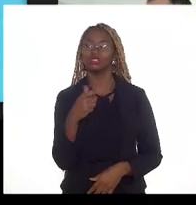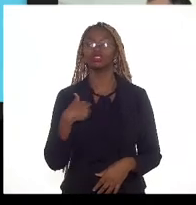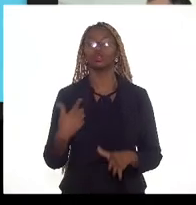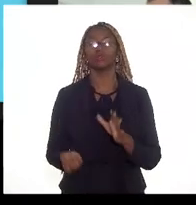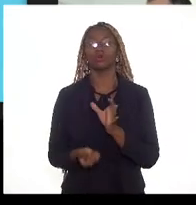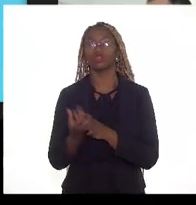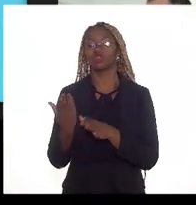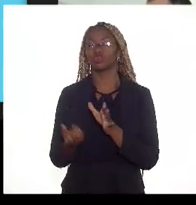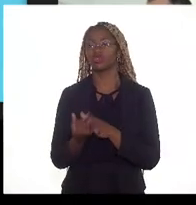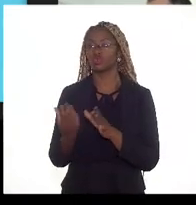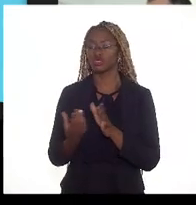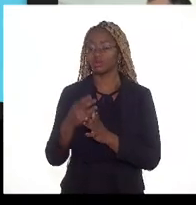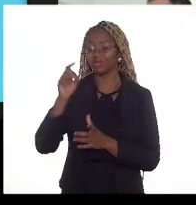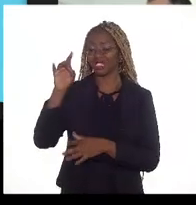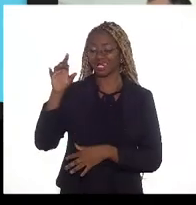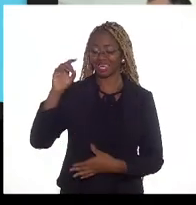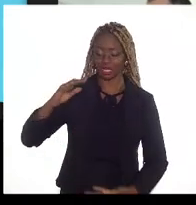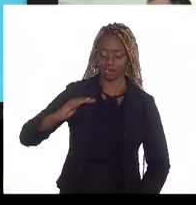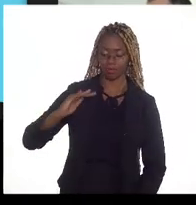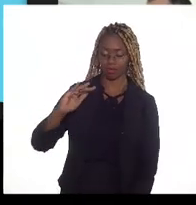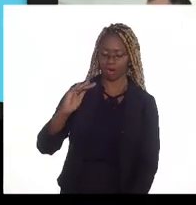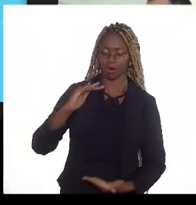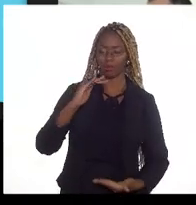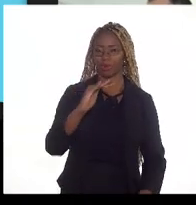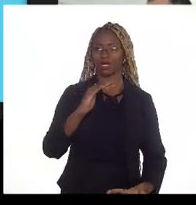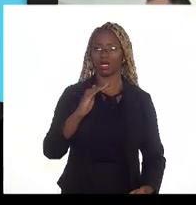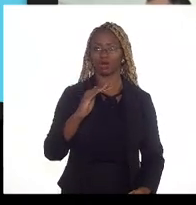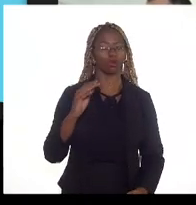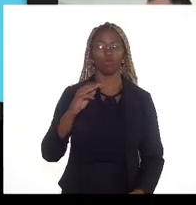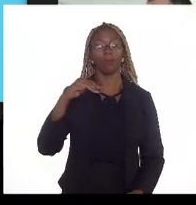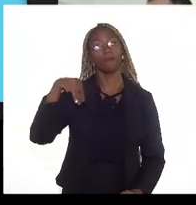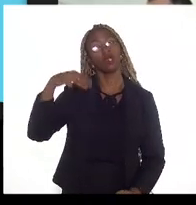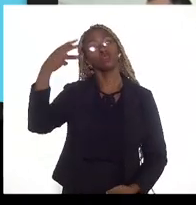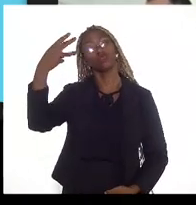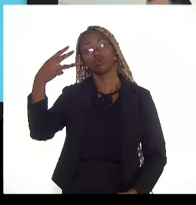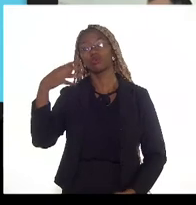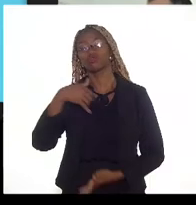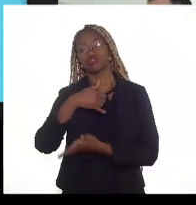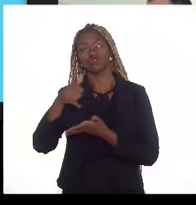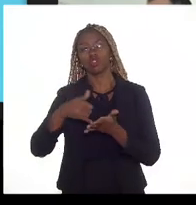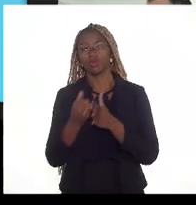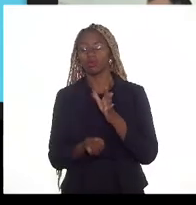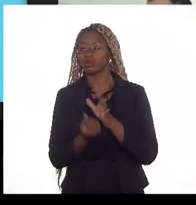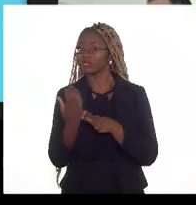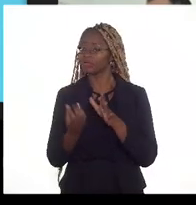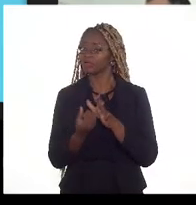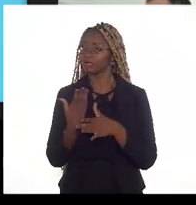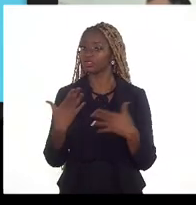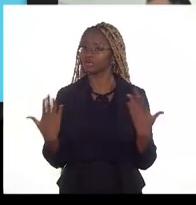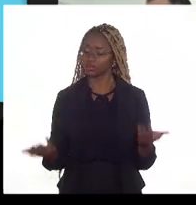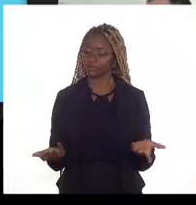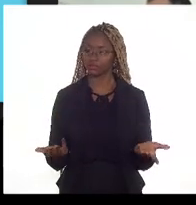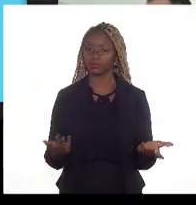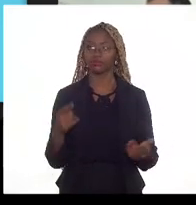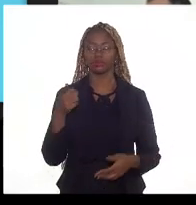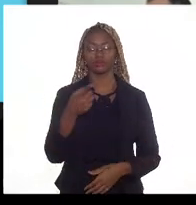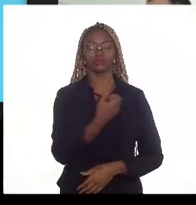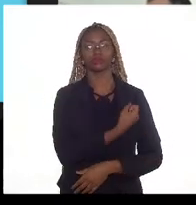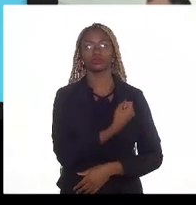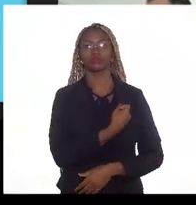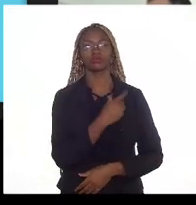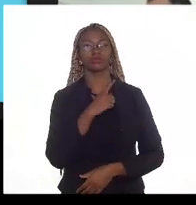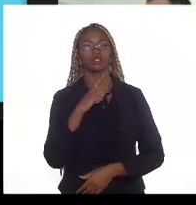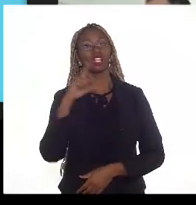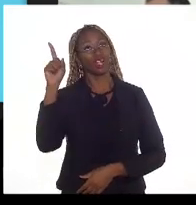produzido para cada barrigo para cada metro cúbico de óleo produzido esse número está no